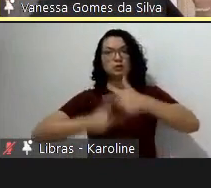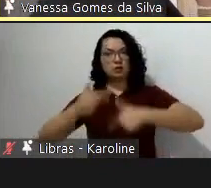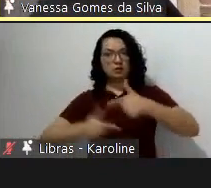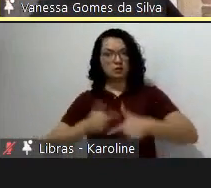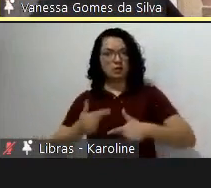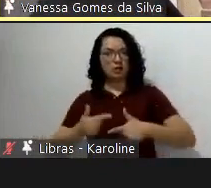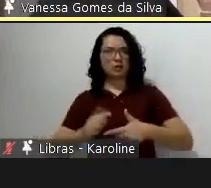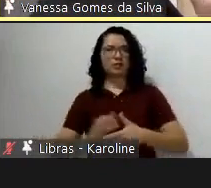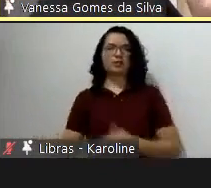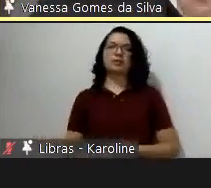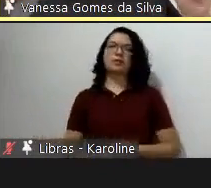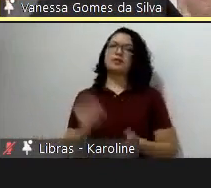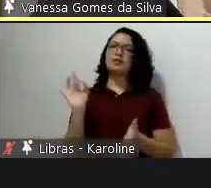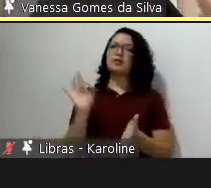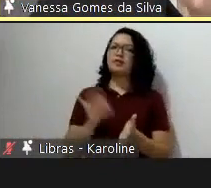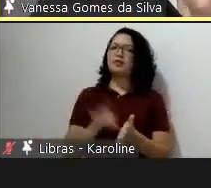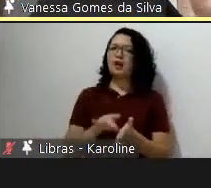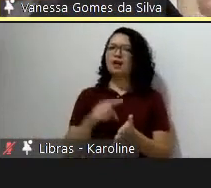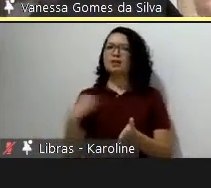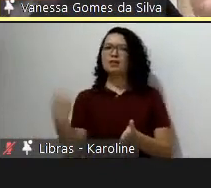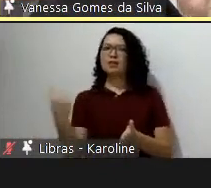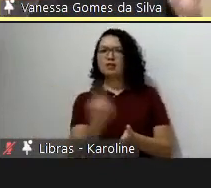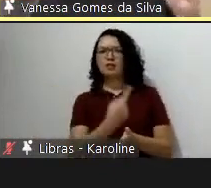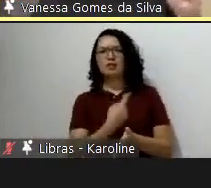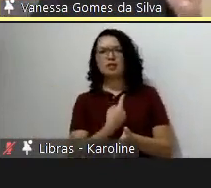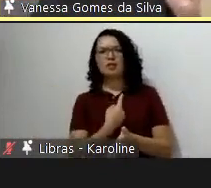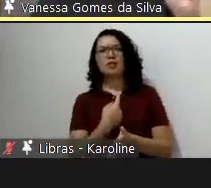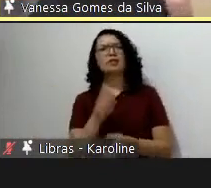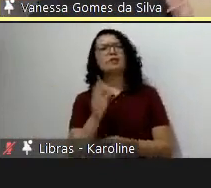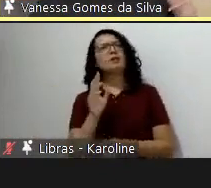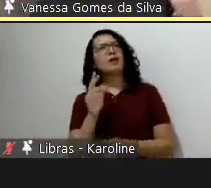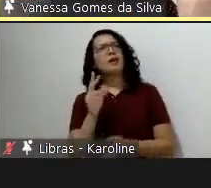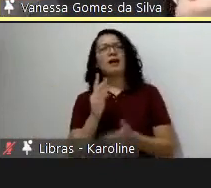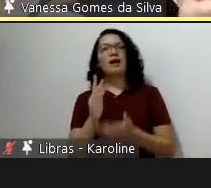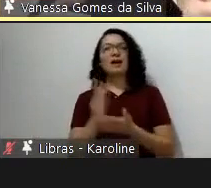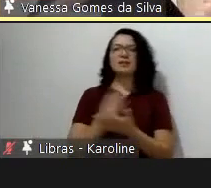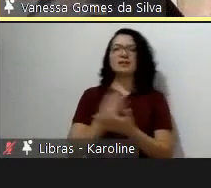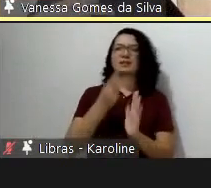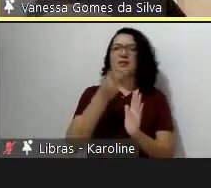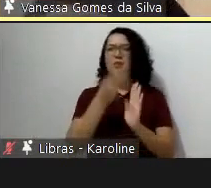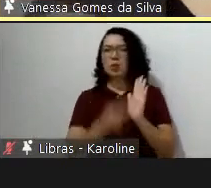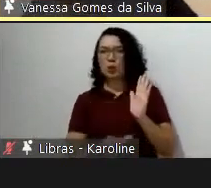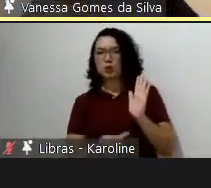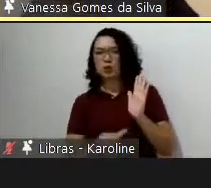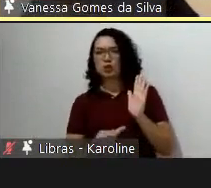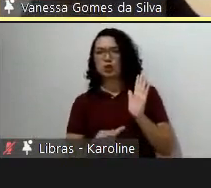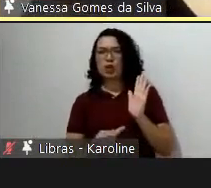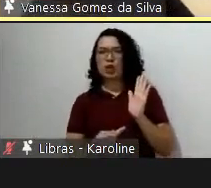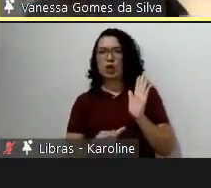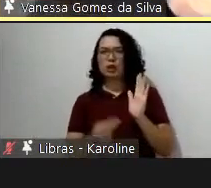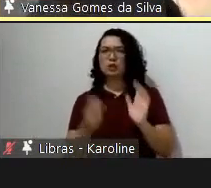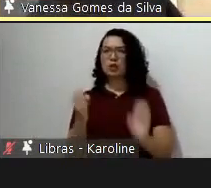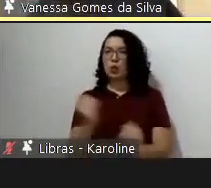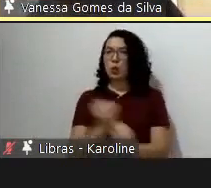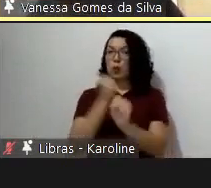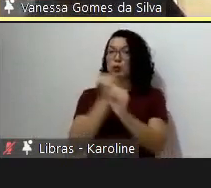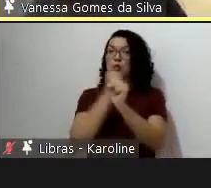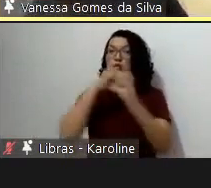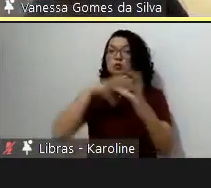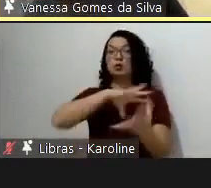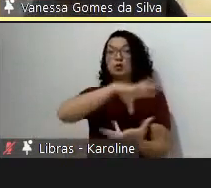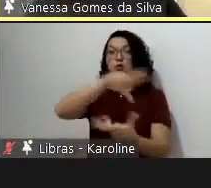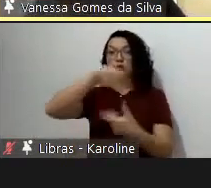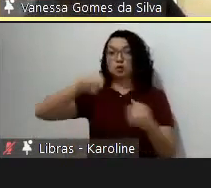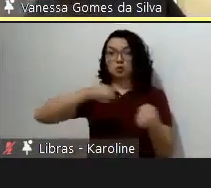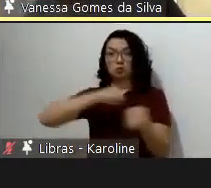a gente faz uma busca sobre projeto e construção sustentável e desempenho. Muito se fala sobre projeto e construção sustentável, muito se fala